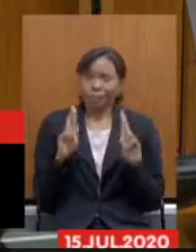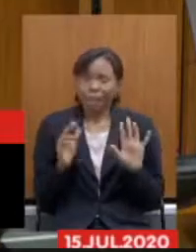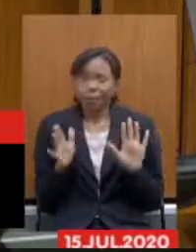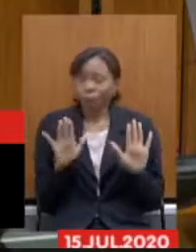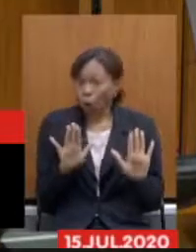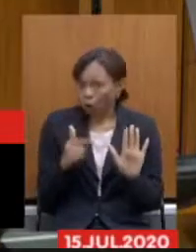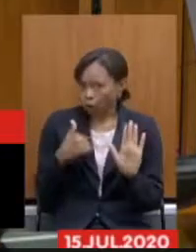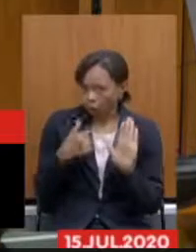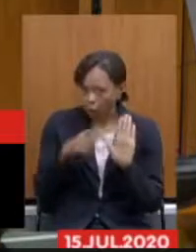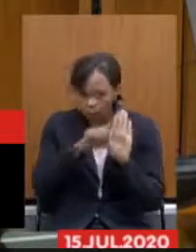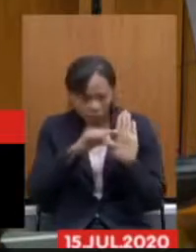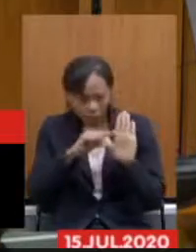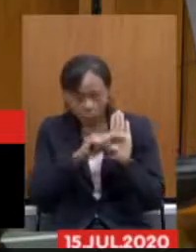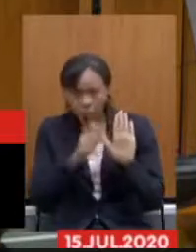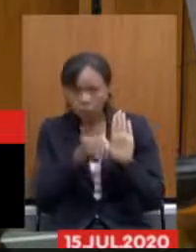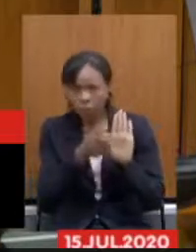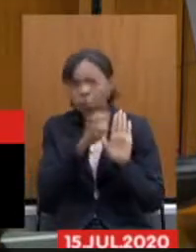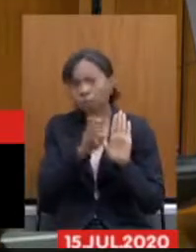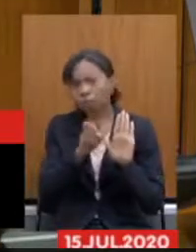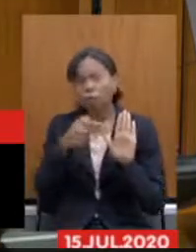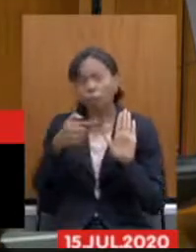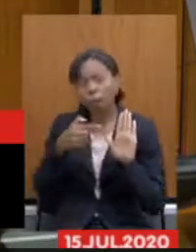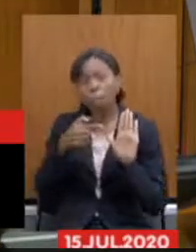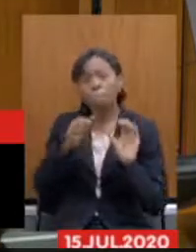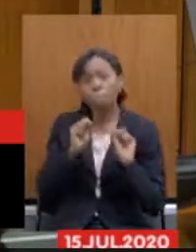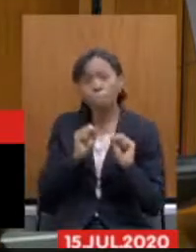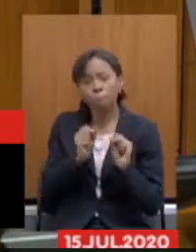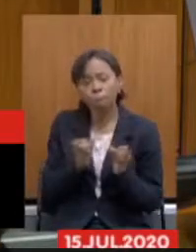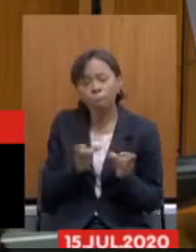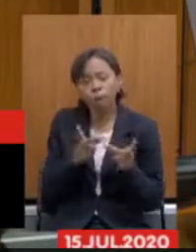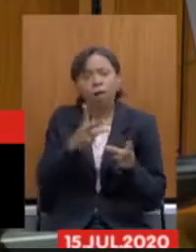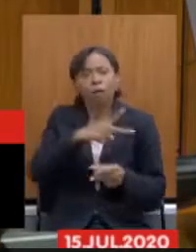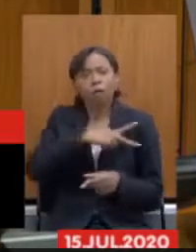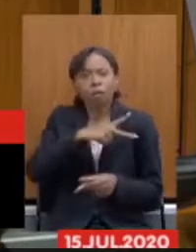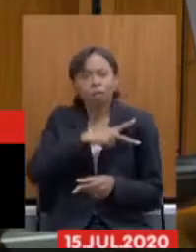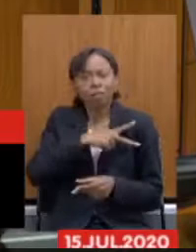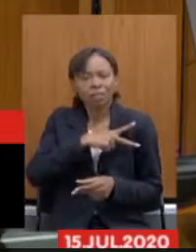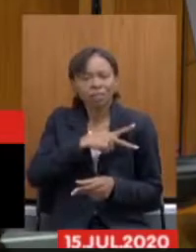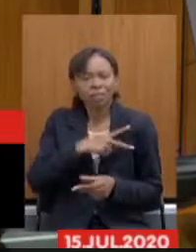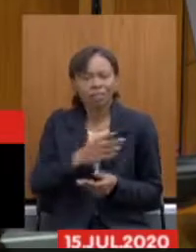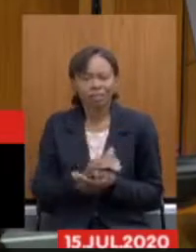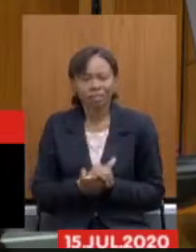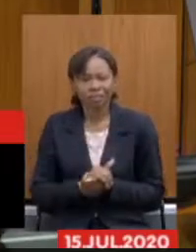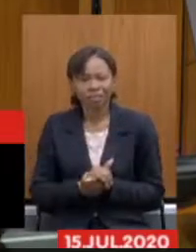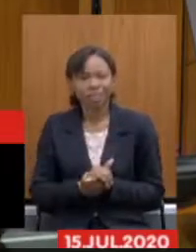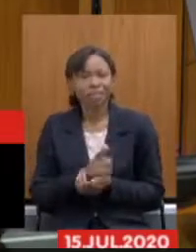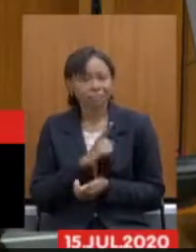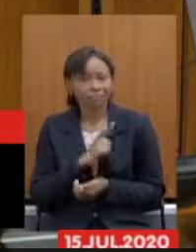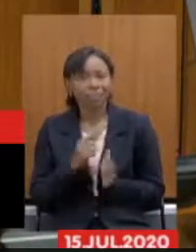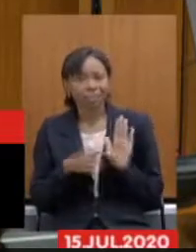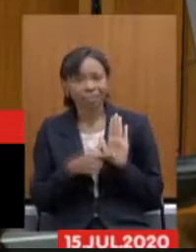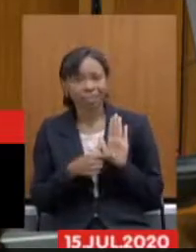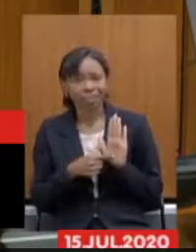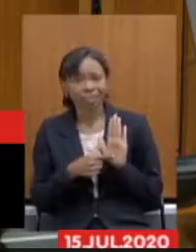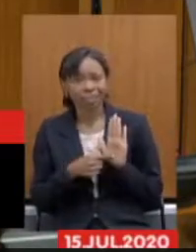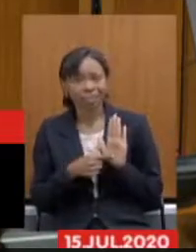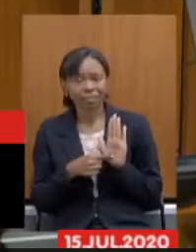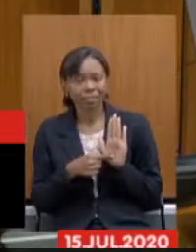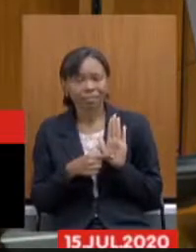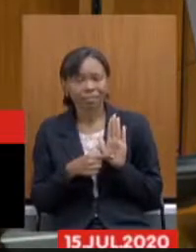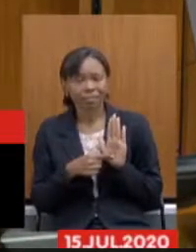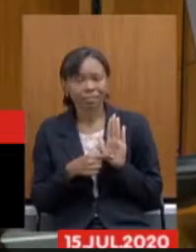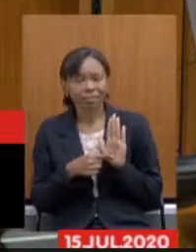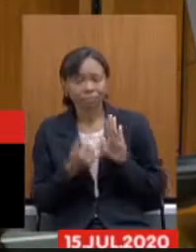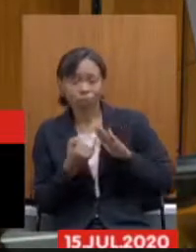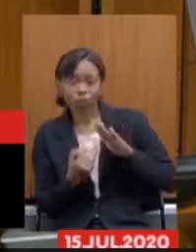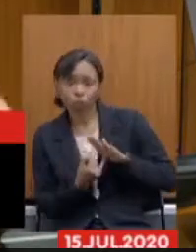colocando aqui no parágrafo 15 que ela pode ser privatizada está lá entre público ou privado entidade aberta ou